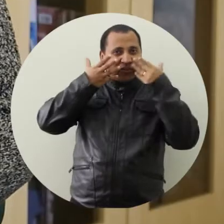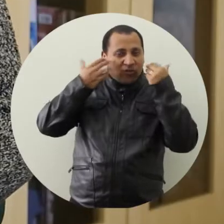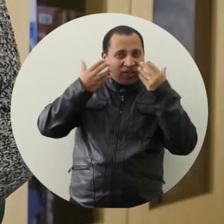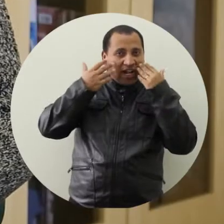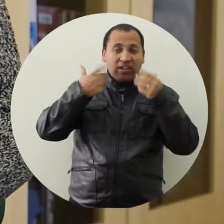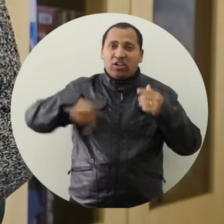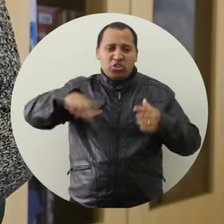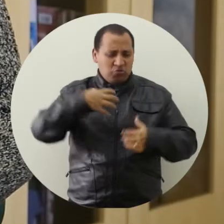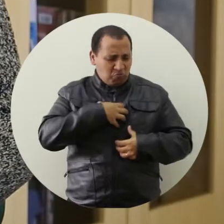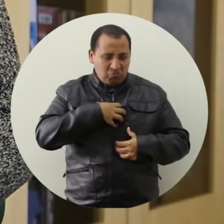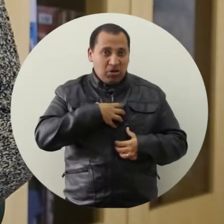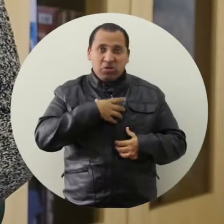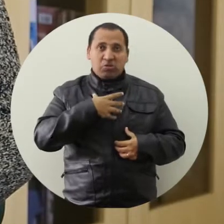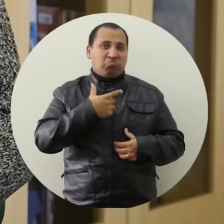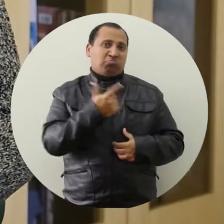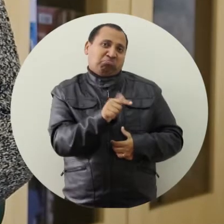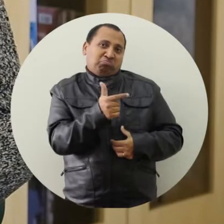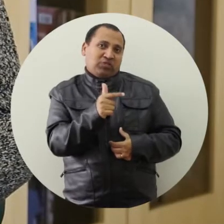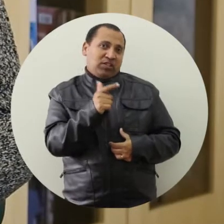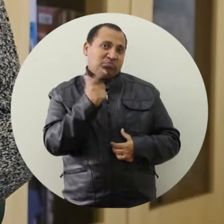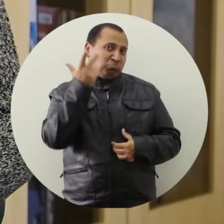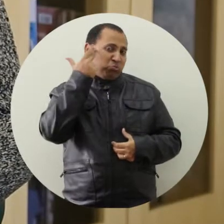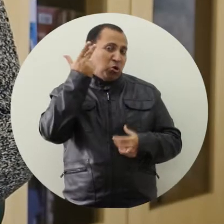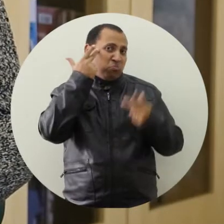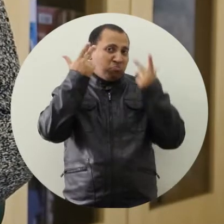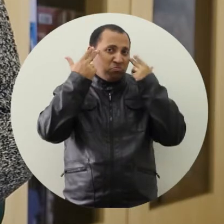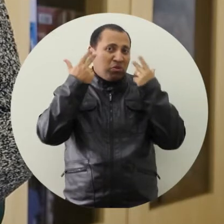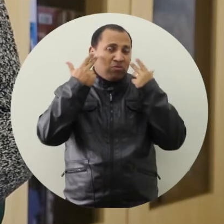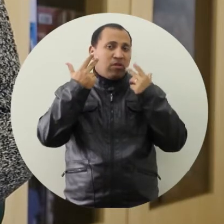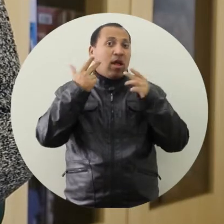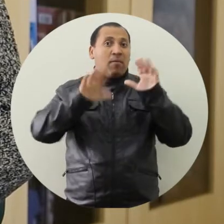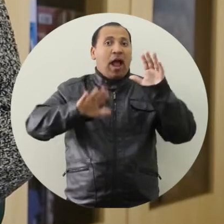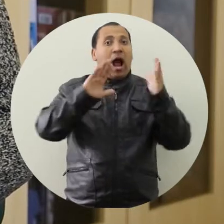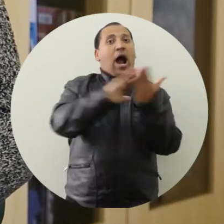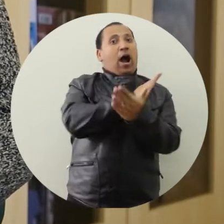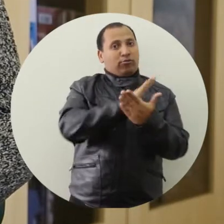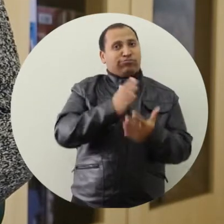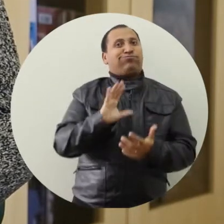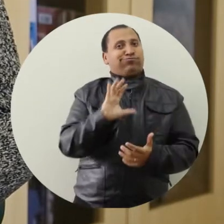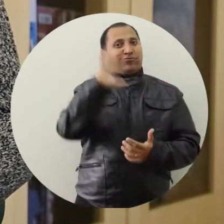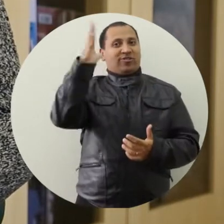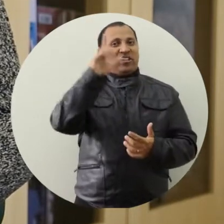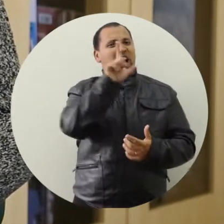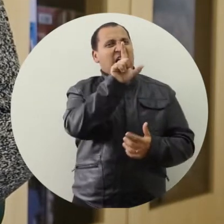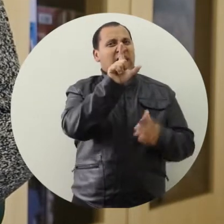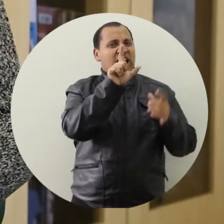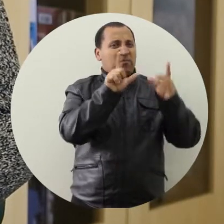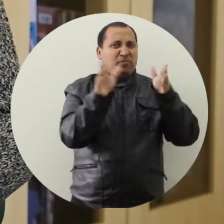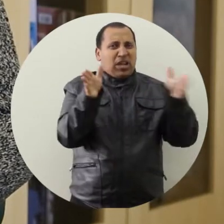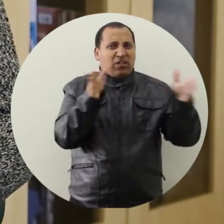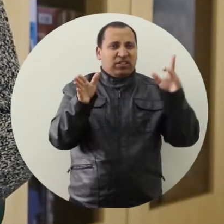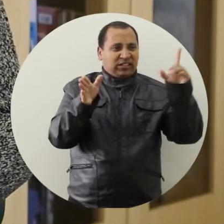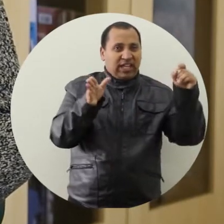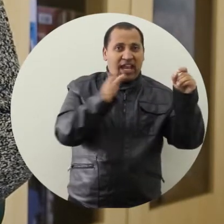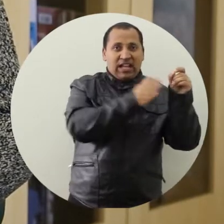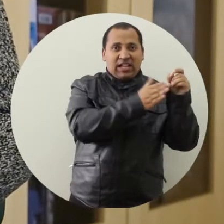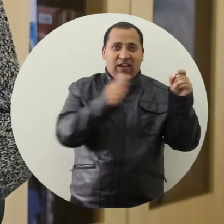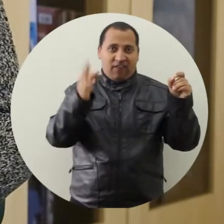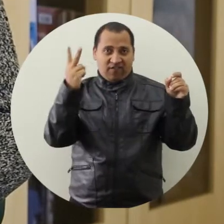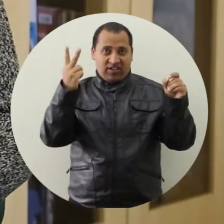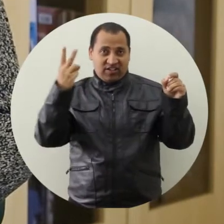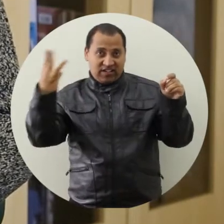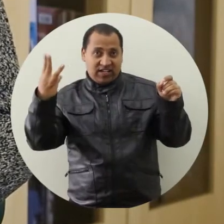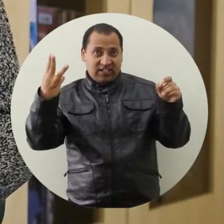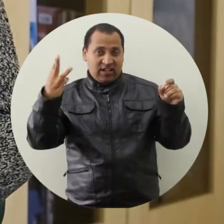Na maioria das vezes a toxoplasmose não causa sintomas, mas quando isso acontece, ele se manifesta a partir de 10